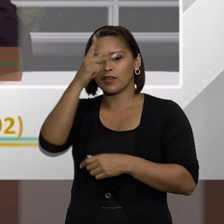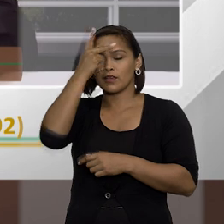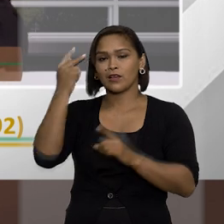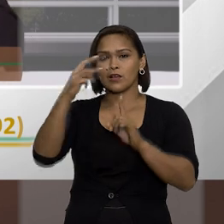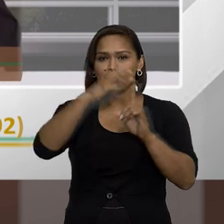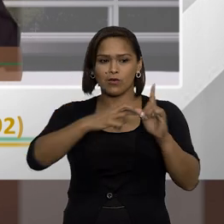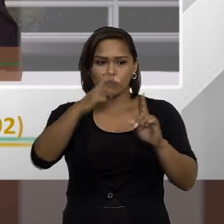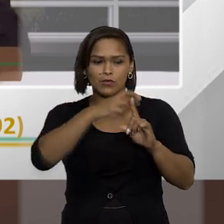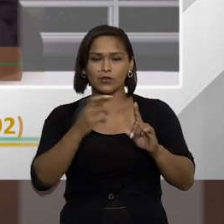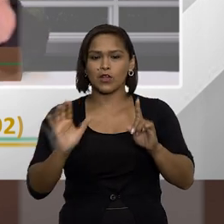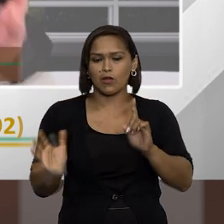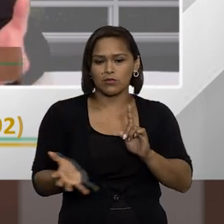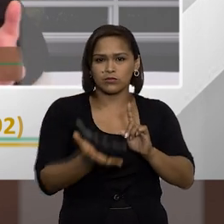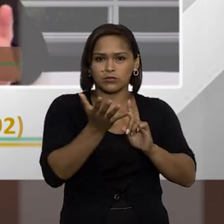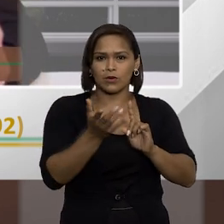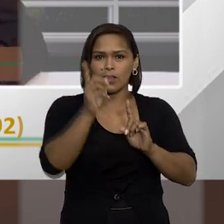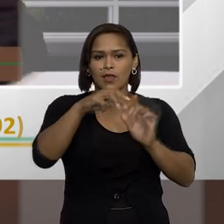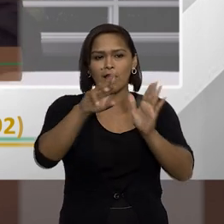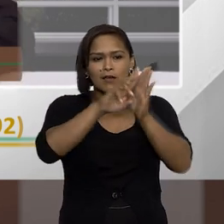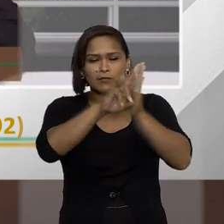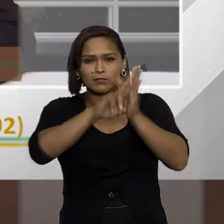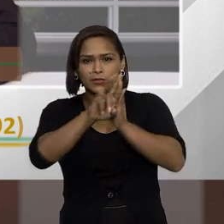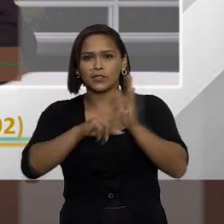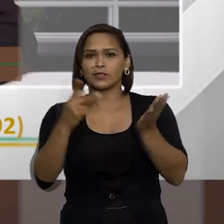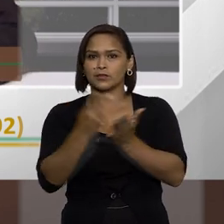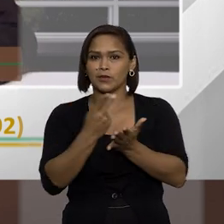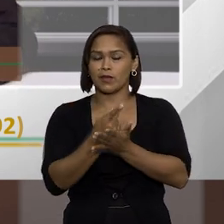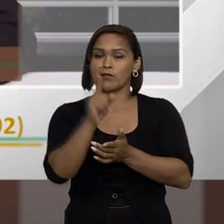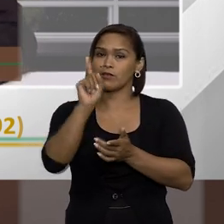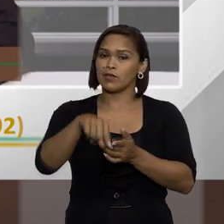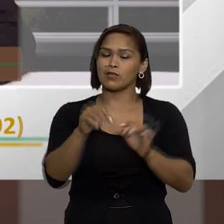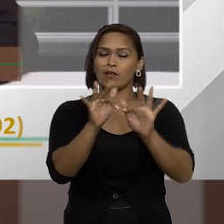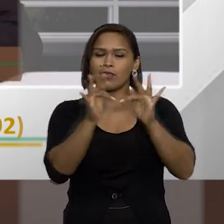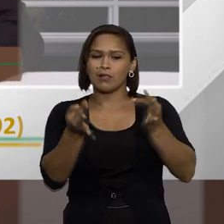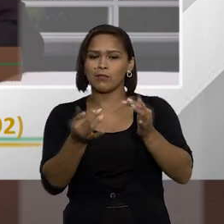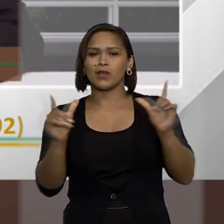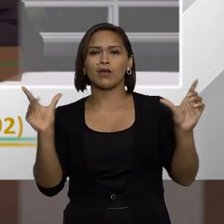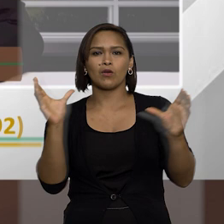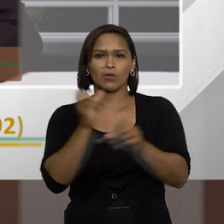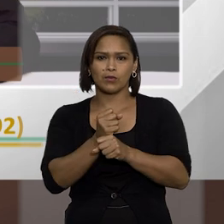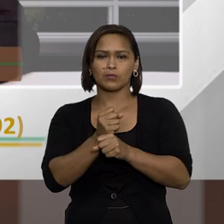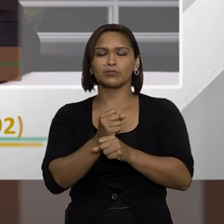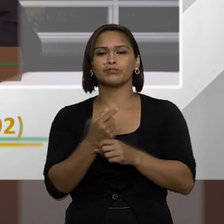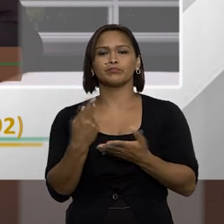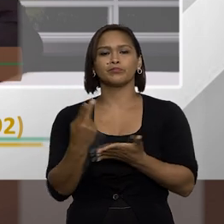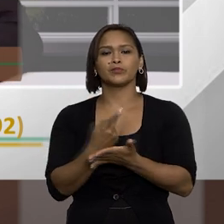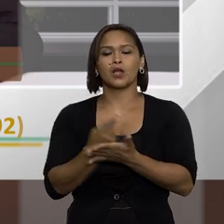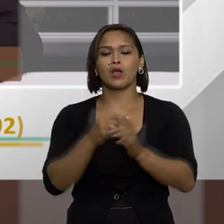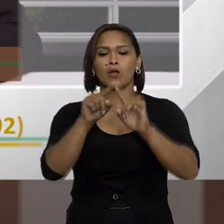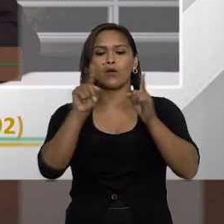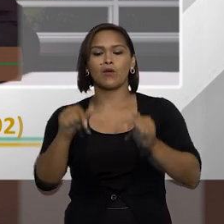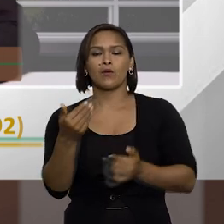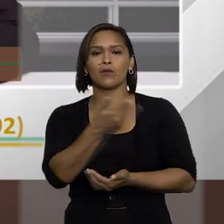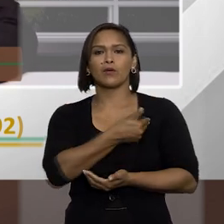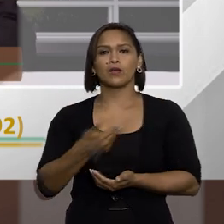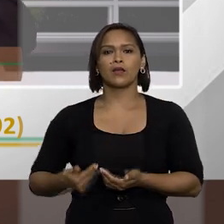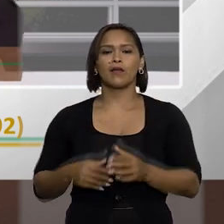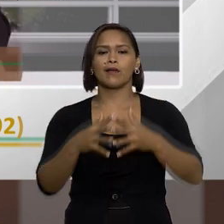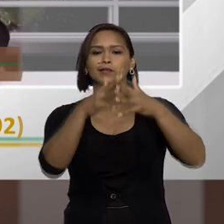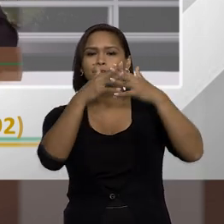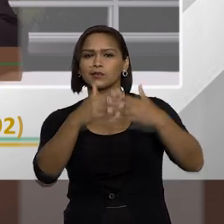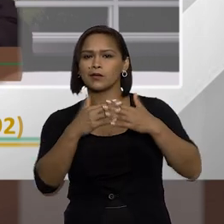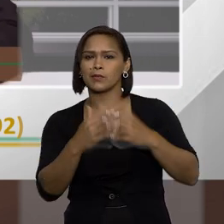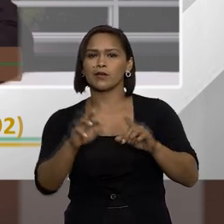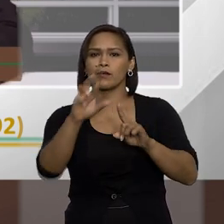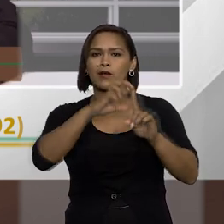o investigado, que o servidor influa na apuração da infração. Então, ela é bem genérica, basicamente, em situações que o servidor puder